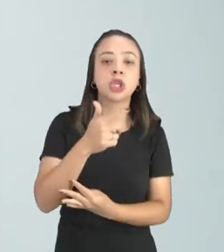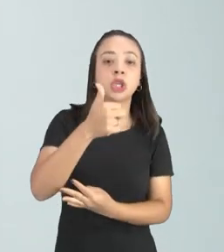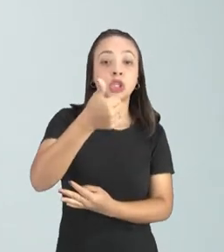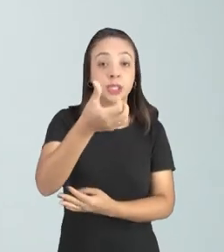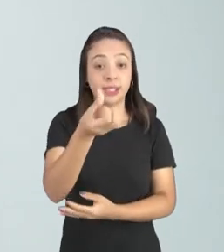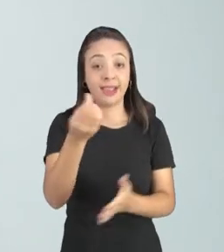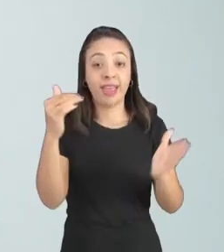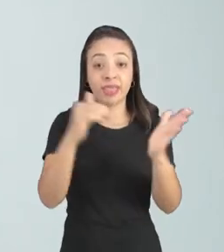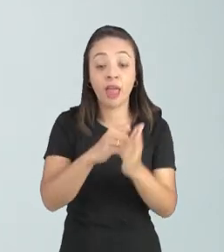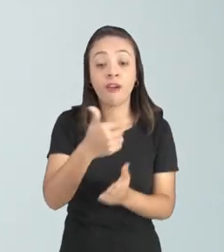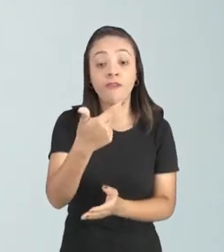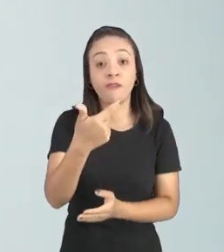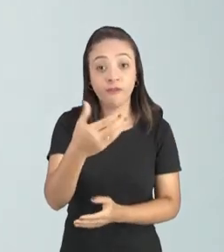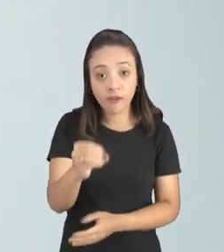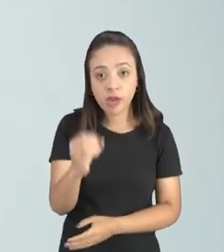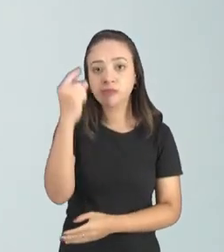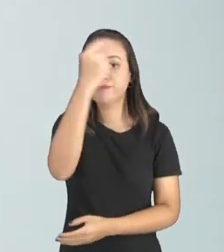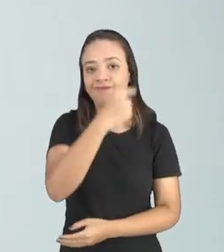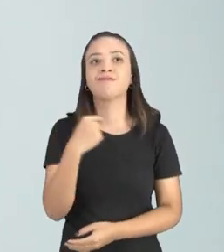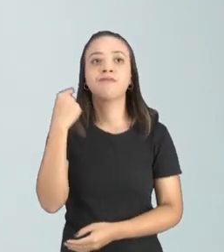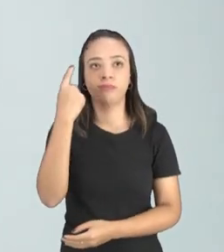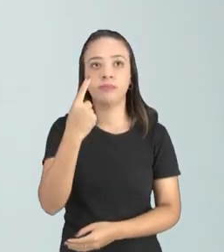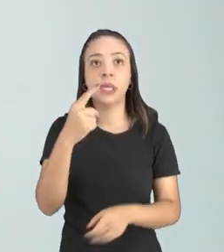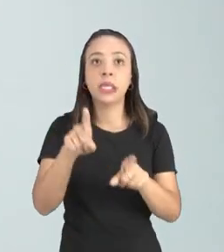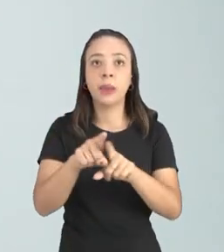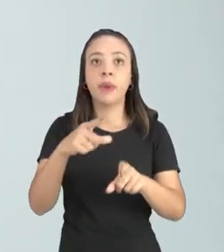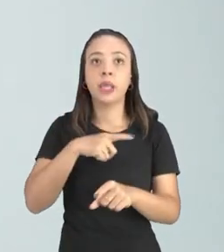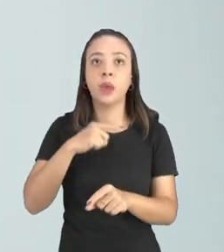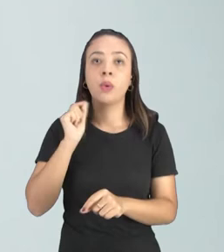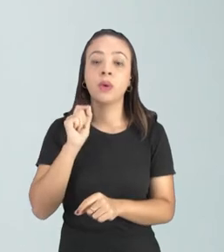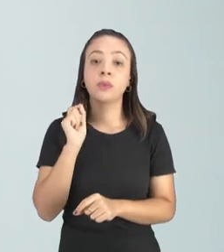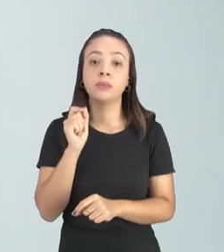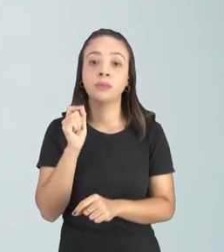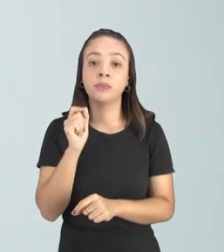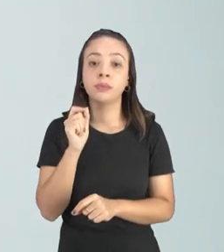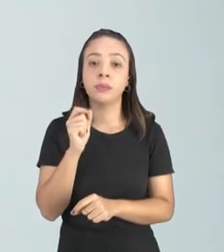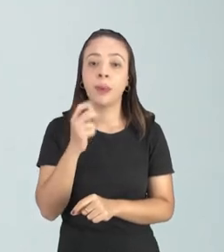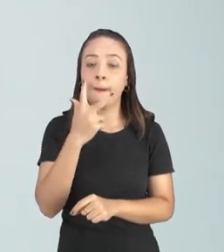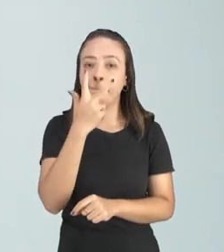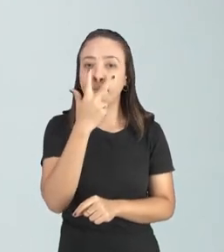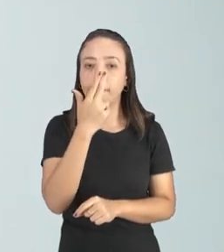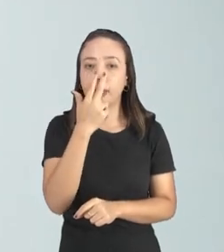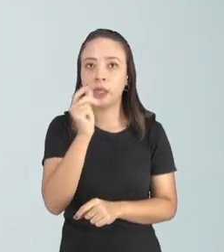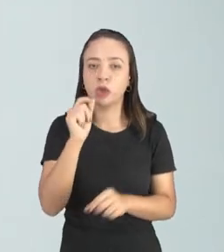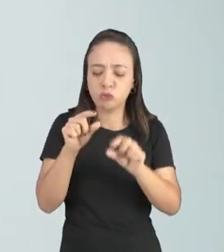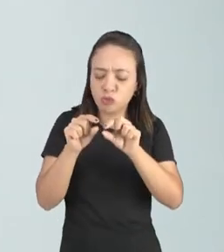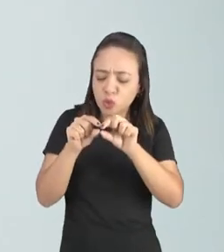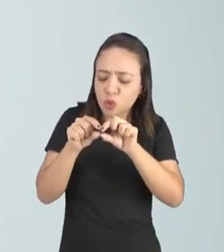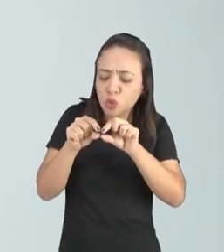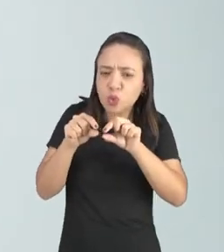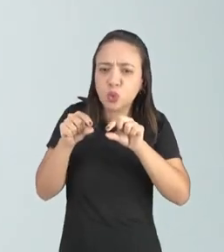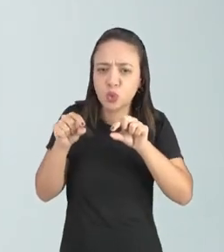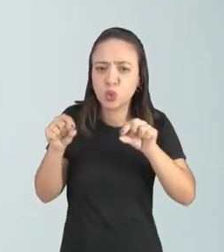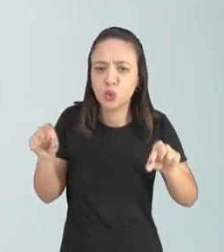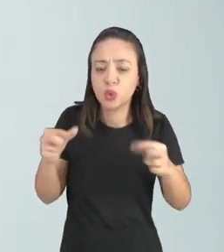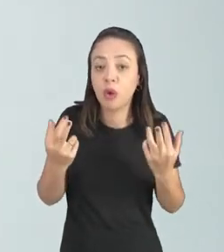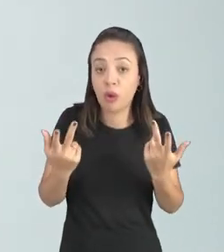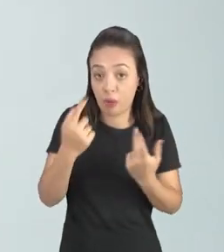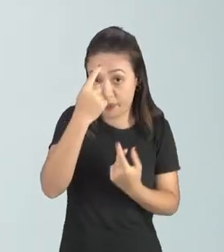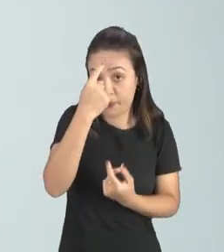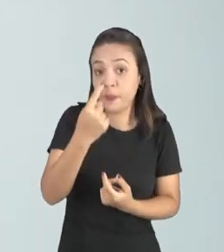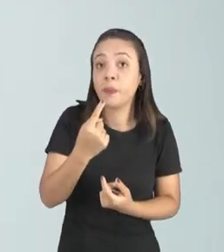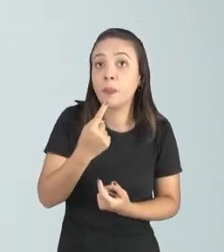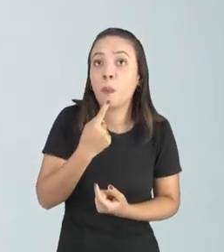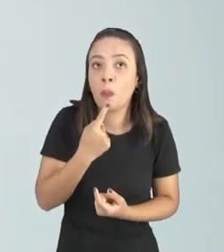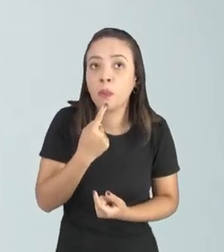fazer essa reprodução tá eles possuem como vocês podem ver nas imagens parecem bastonetezinho né parece um bastonzinho